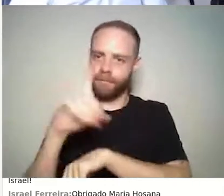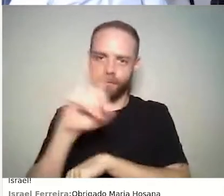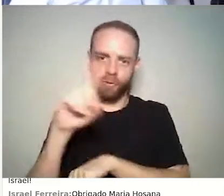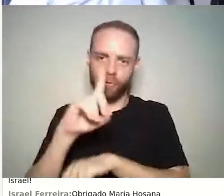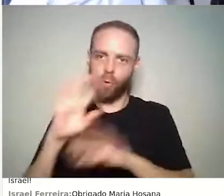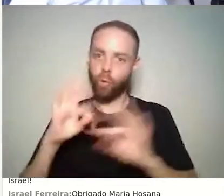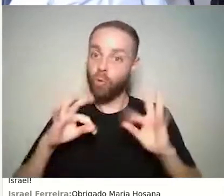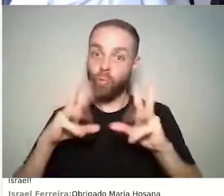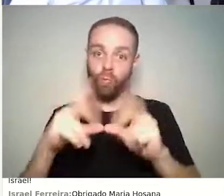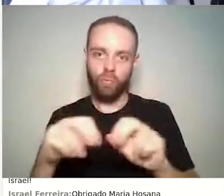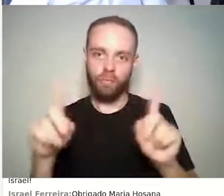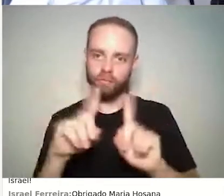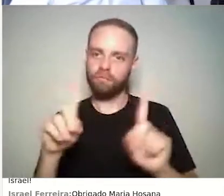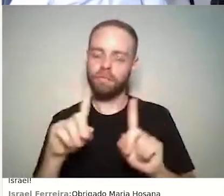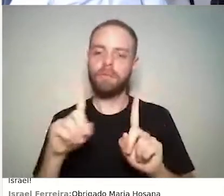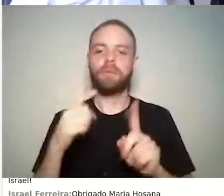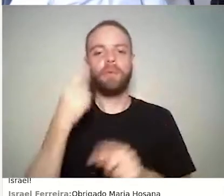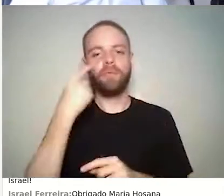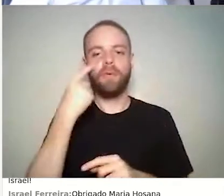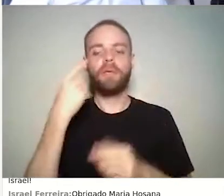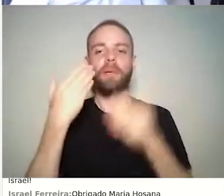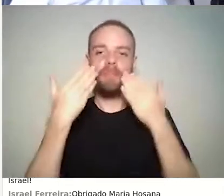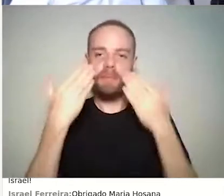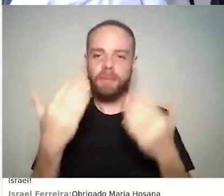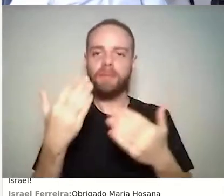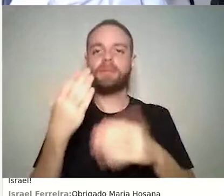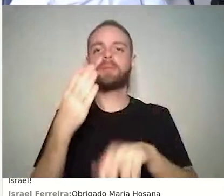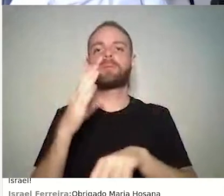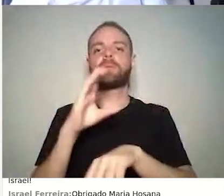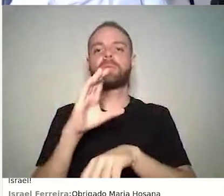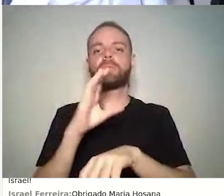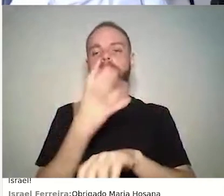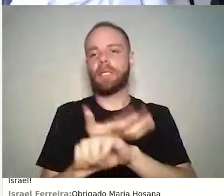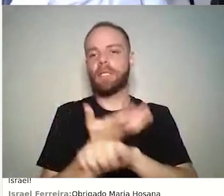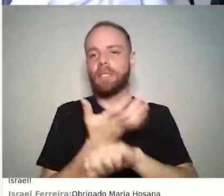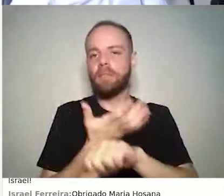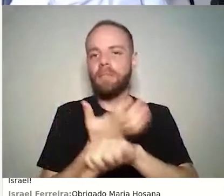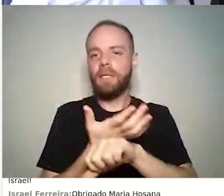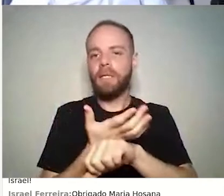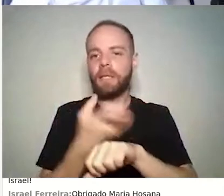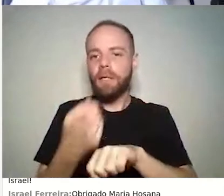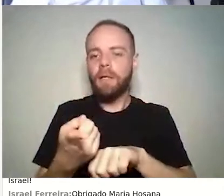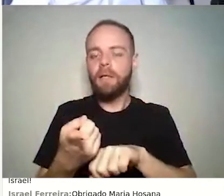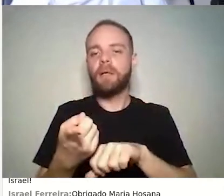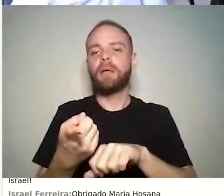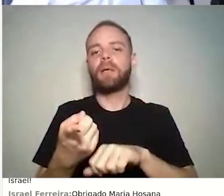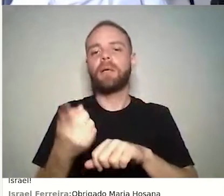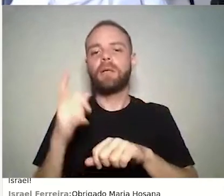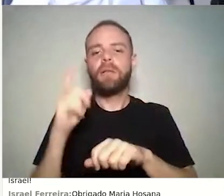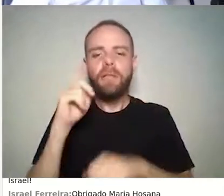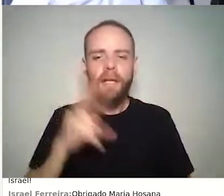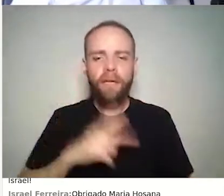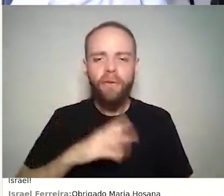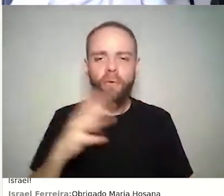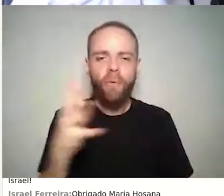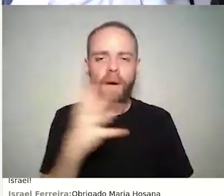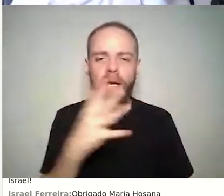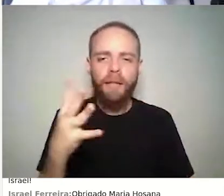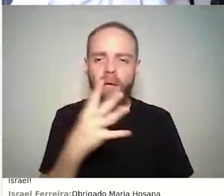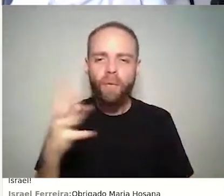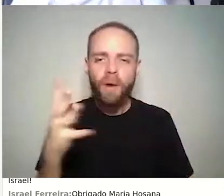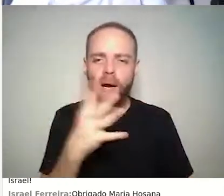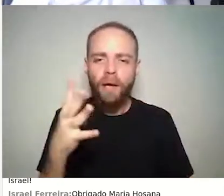e vejo que a apresentação da turma foi o item mais visualizado. Teve 144 visualizações e 15